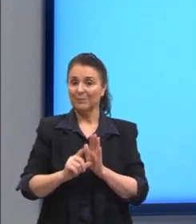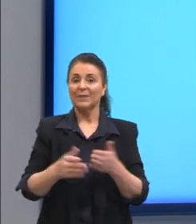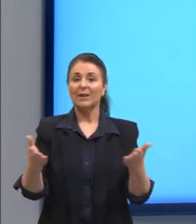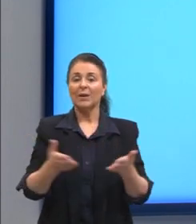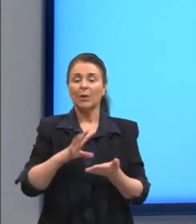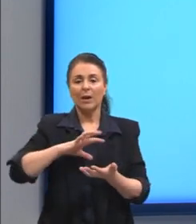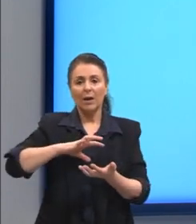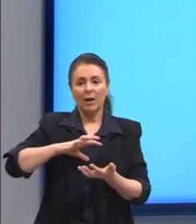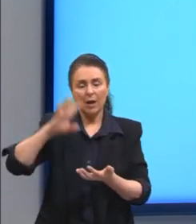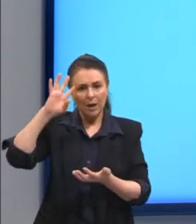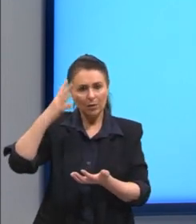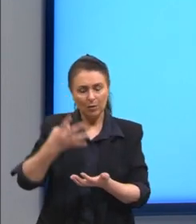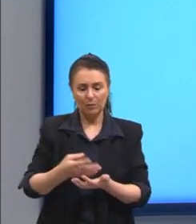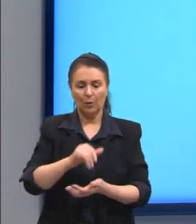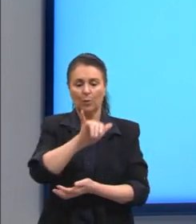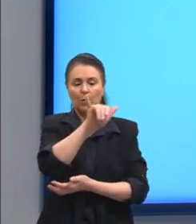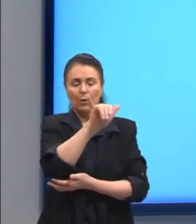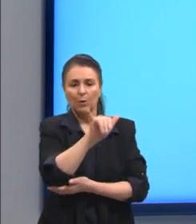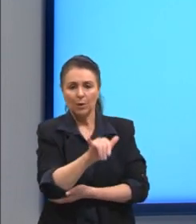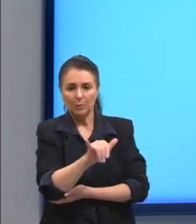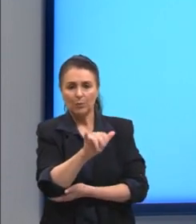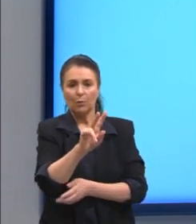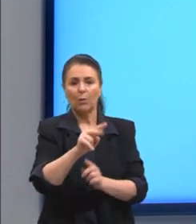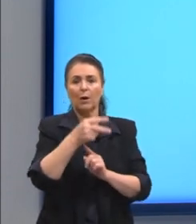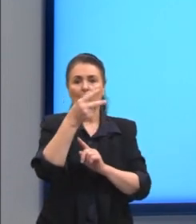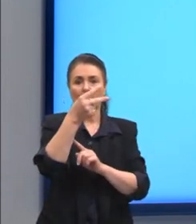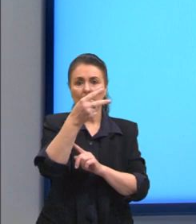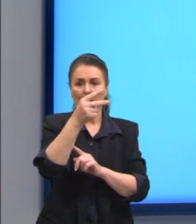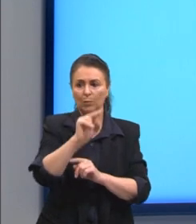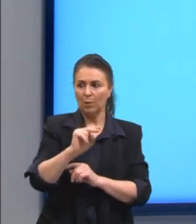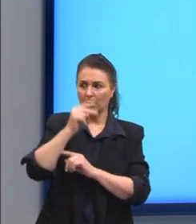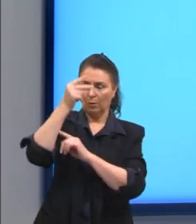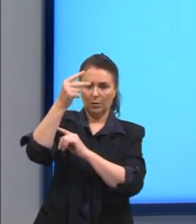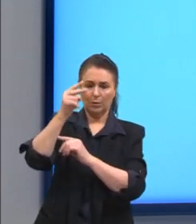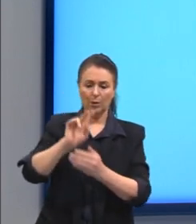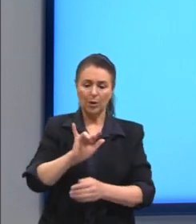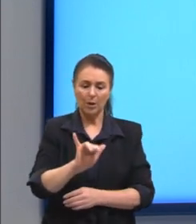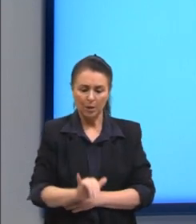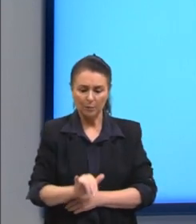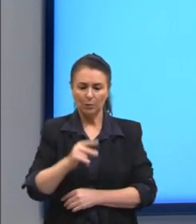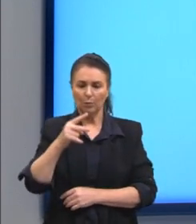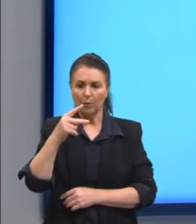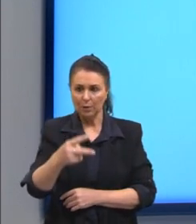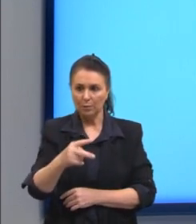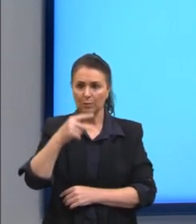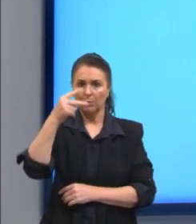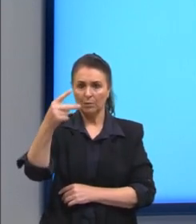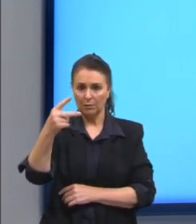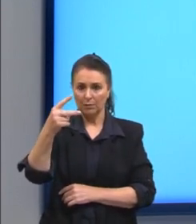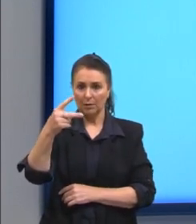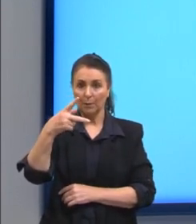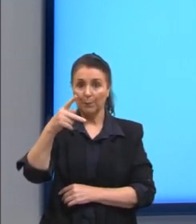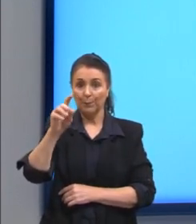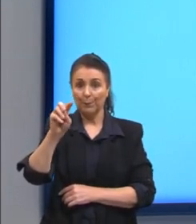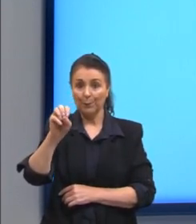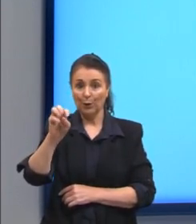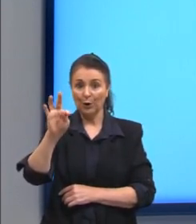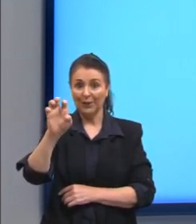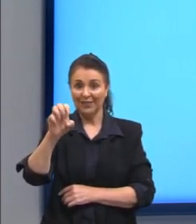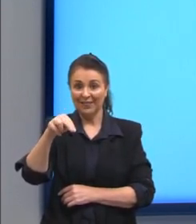aqui resolvendo né? y ao quadrado elevado ao quadrado aqui nós temos potência de potência